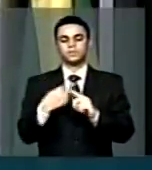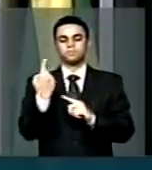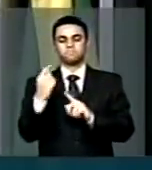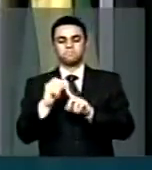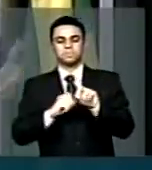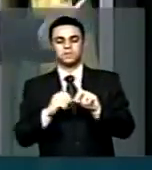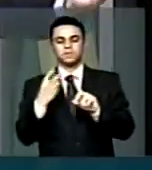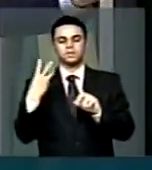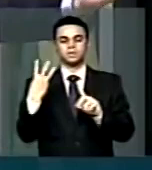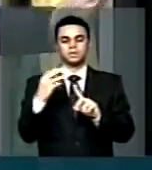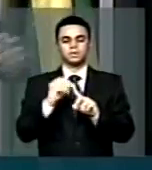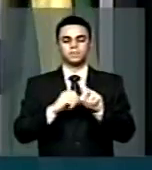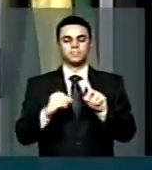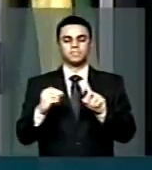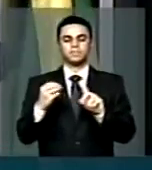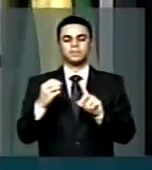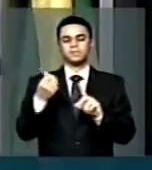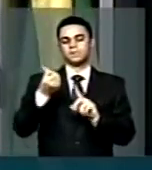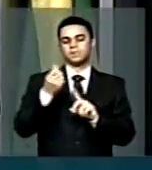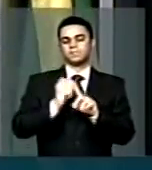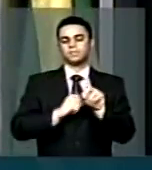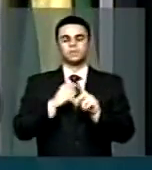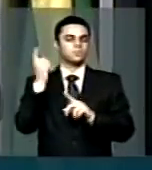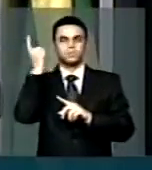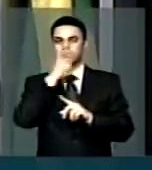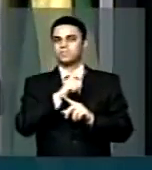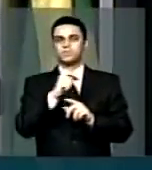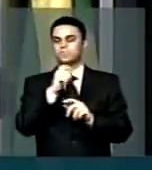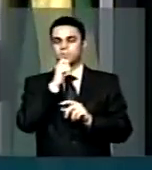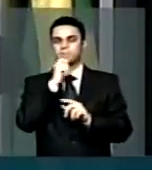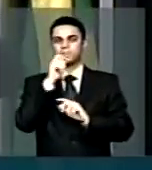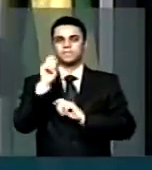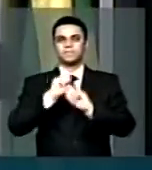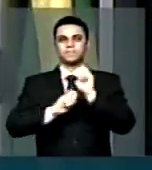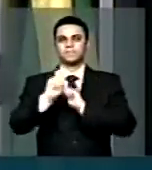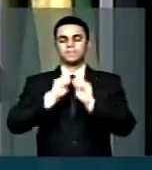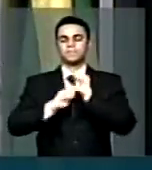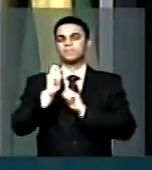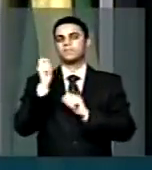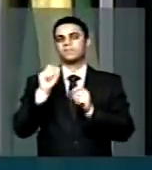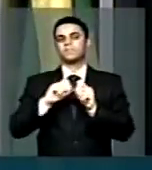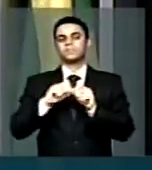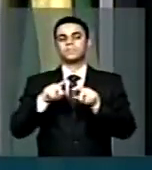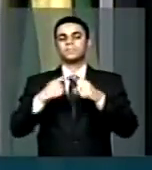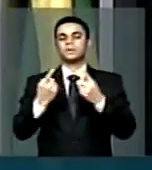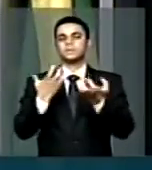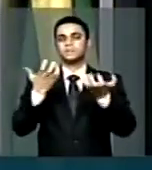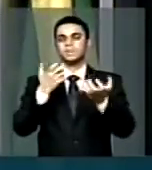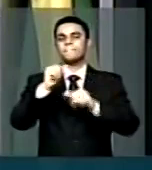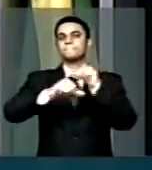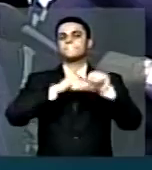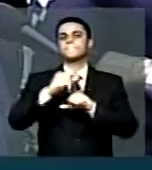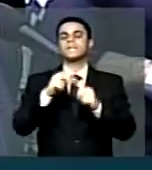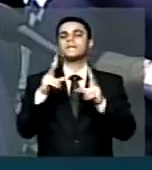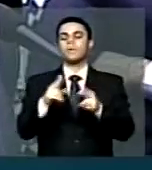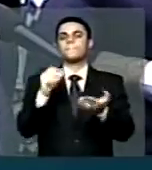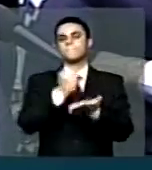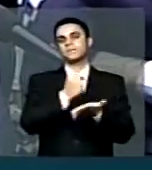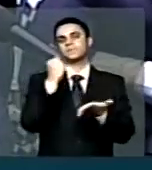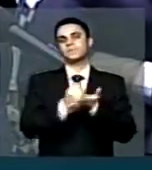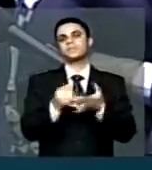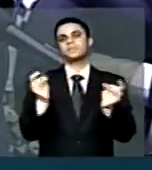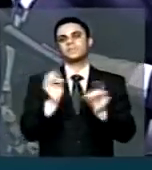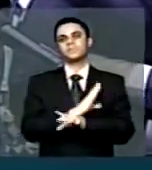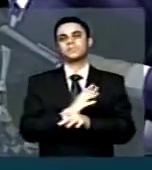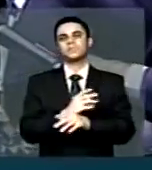três meses, seis meses, não deu tempo de fazer um negócio. Mas esse cara vai virar titular, e vai virar